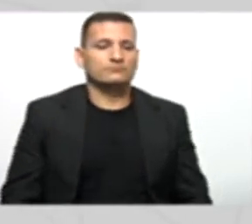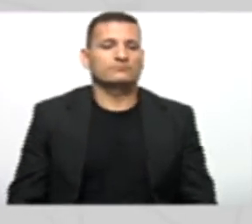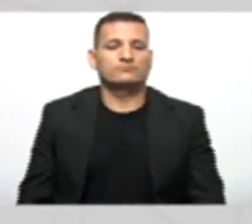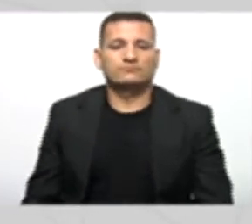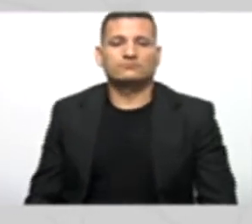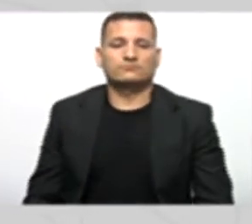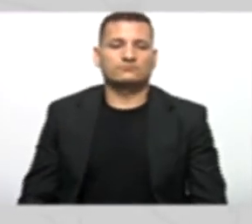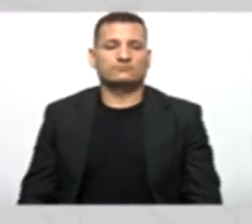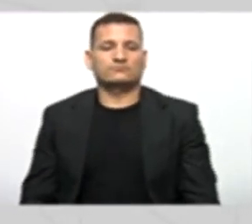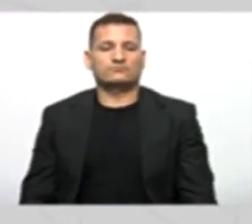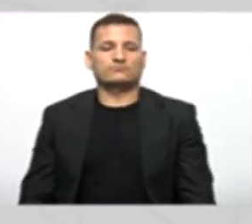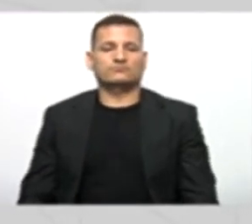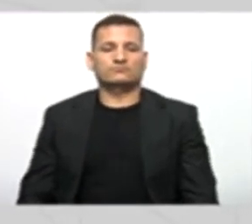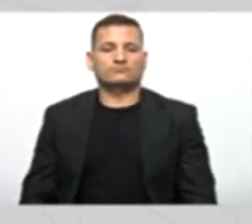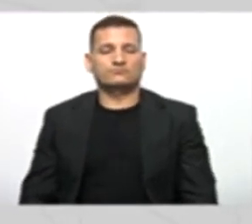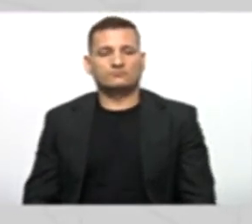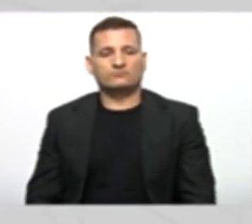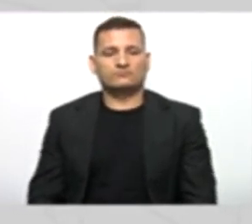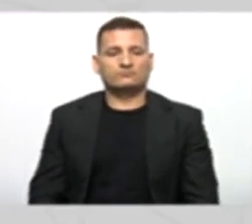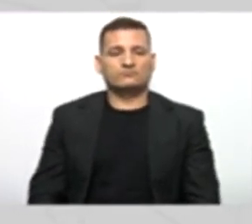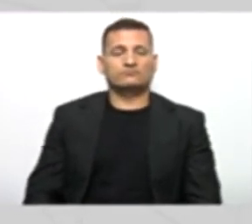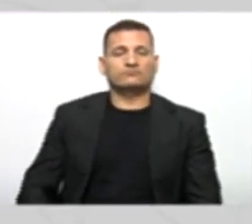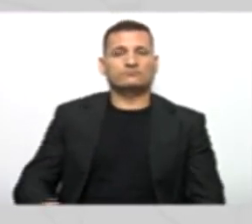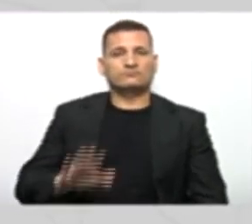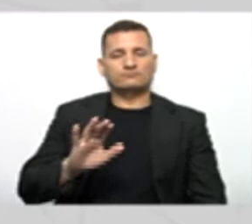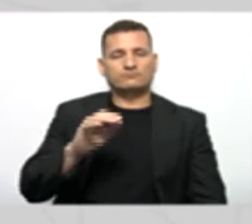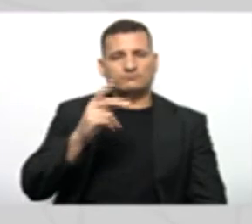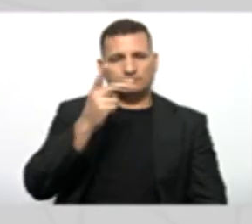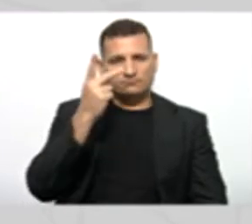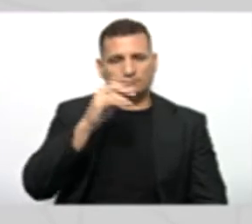E falar Ei classe pessoa jurídica